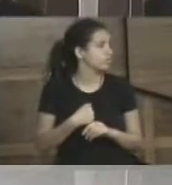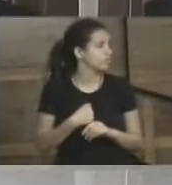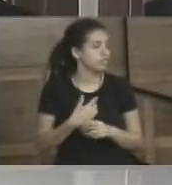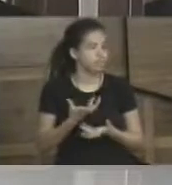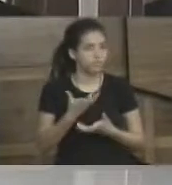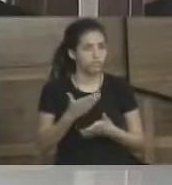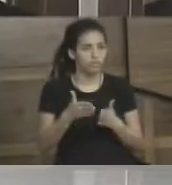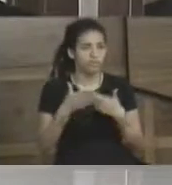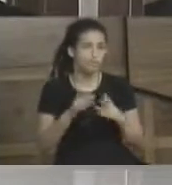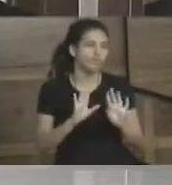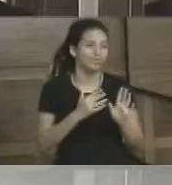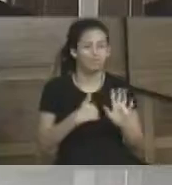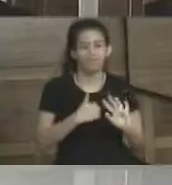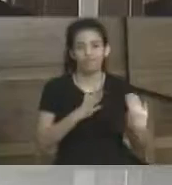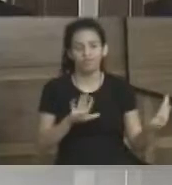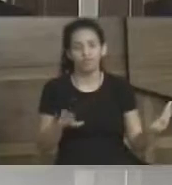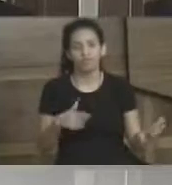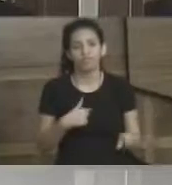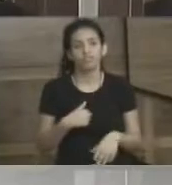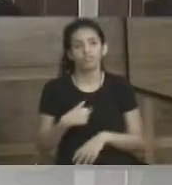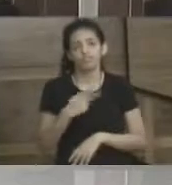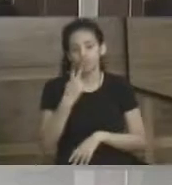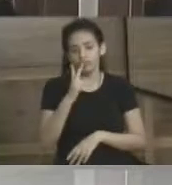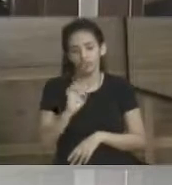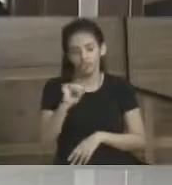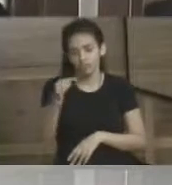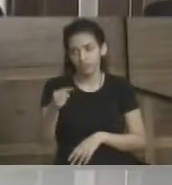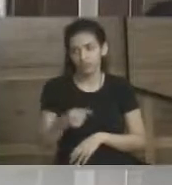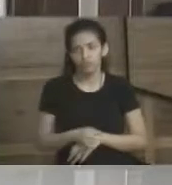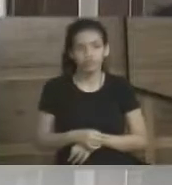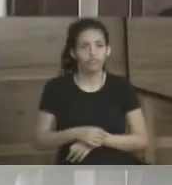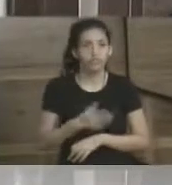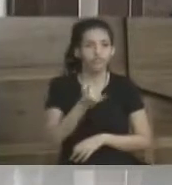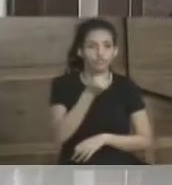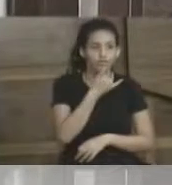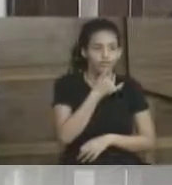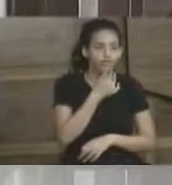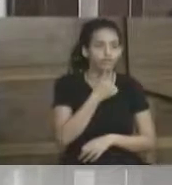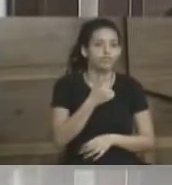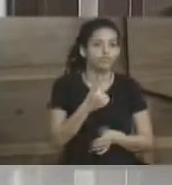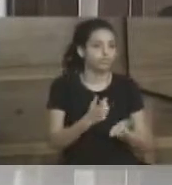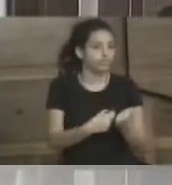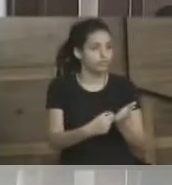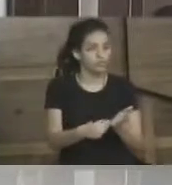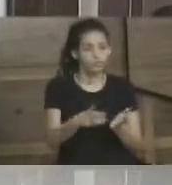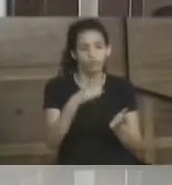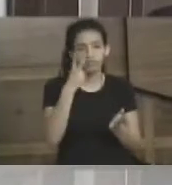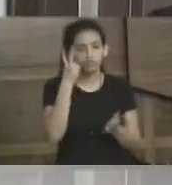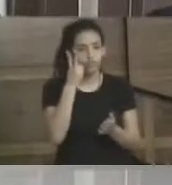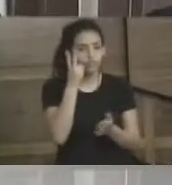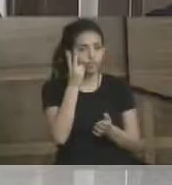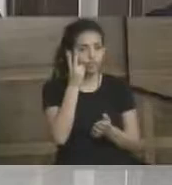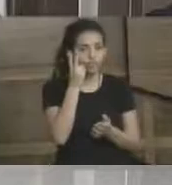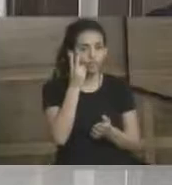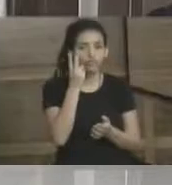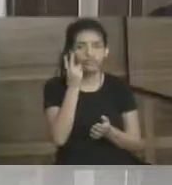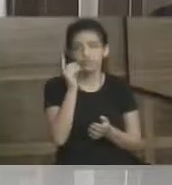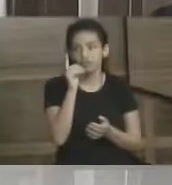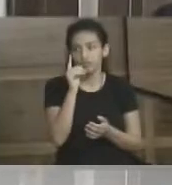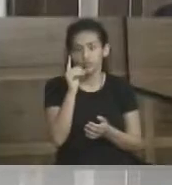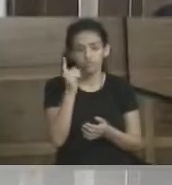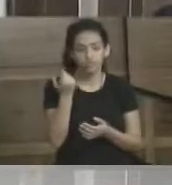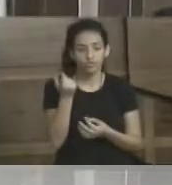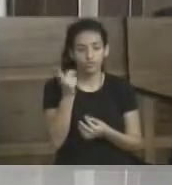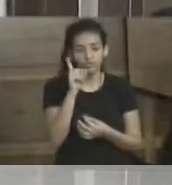uma parte, eu falei, estou muito chato, então vou guardar no meu tempo para falar. Infelizmente, a assinatura dos vereadores aqui em alguns momentos está meio radioativa.